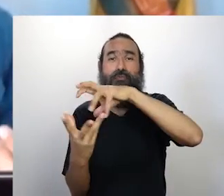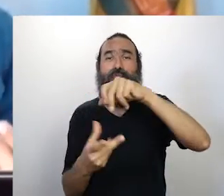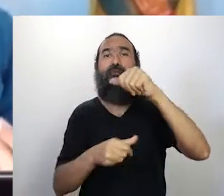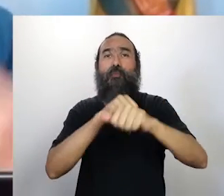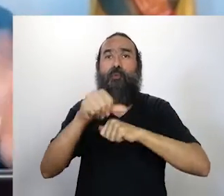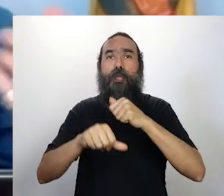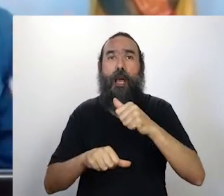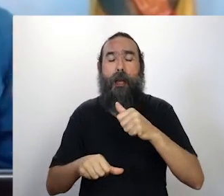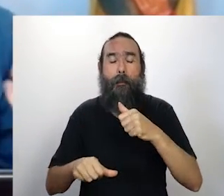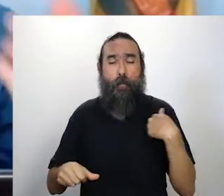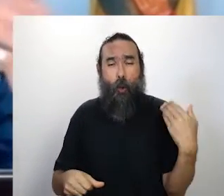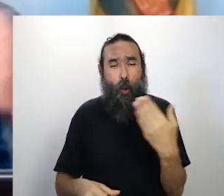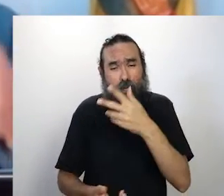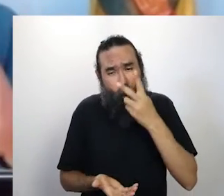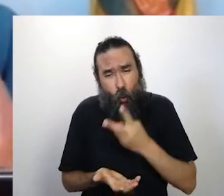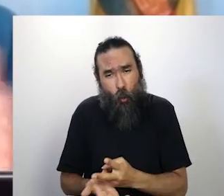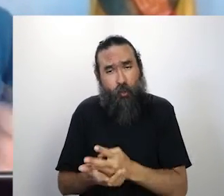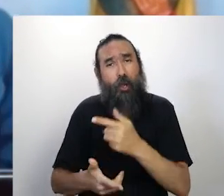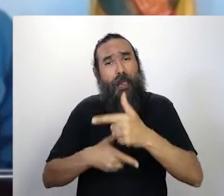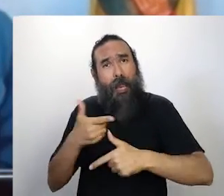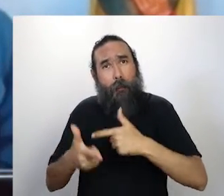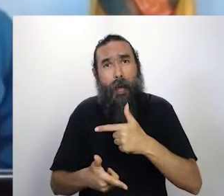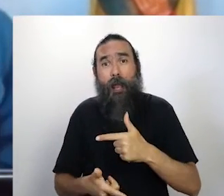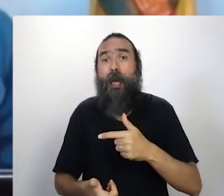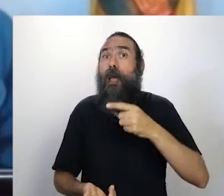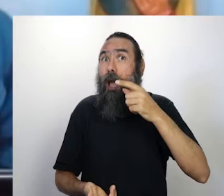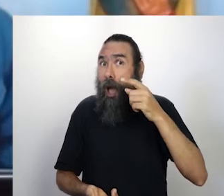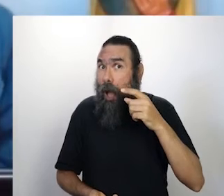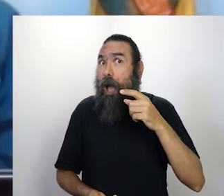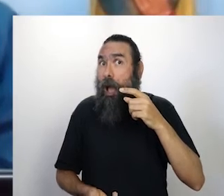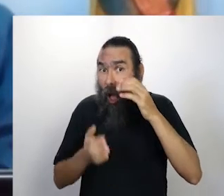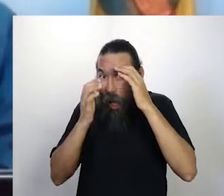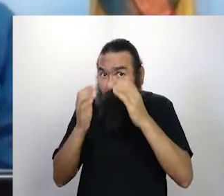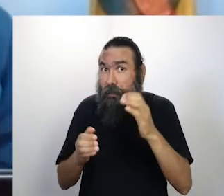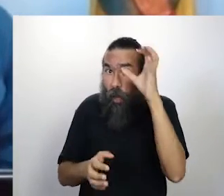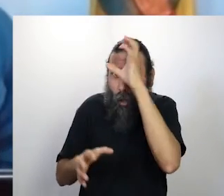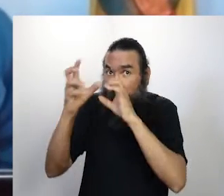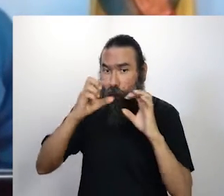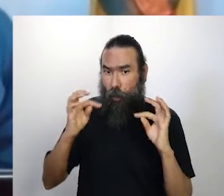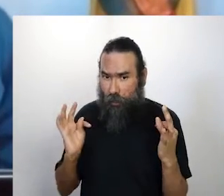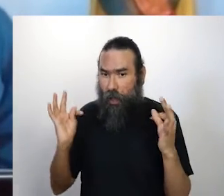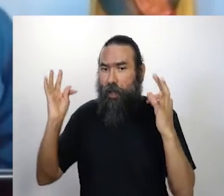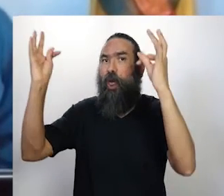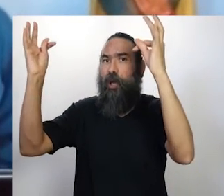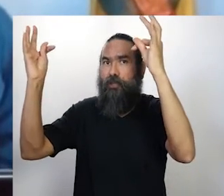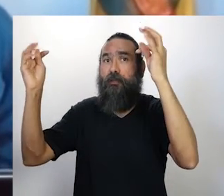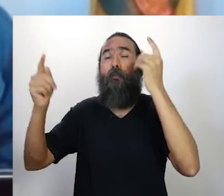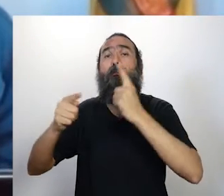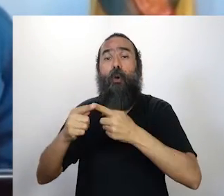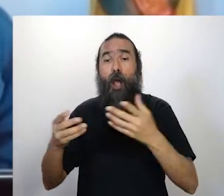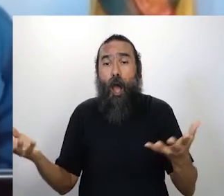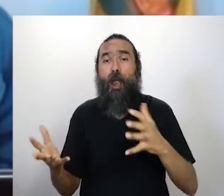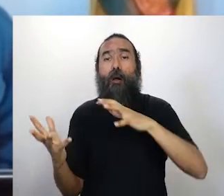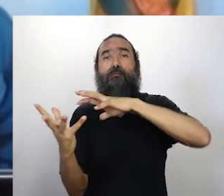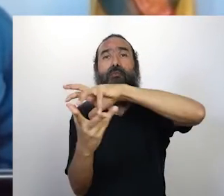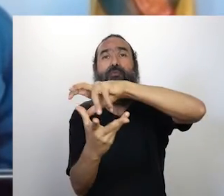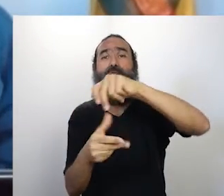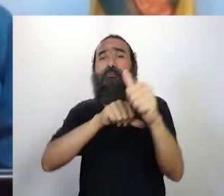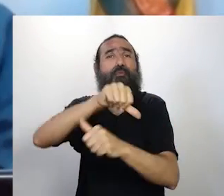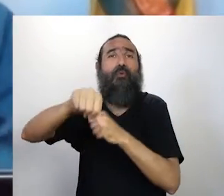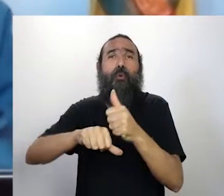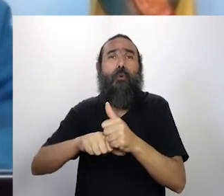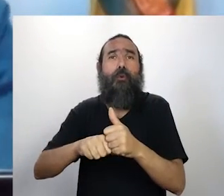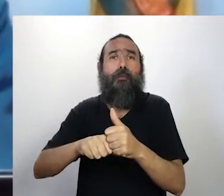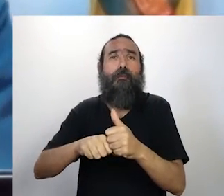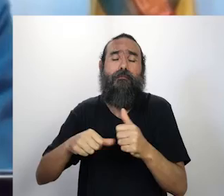trabalhando e atento a esses mecanismos e essas ferramentas, porque o mundo é esse agora. Então, gente pode...